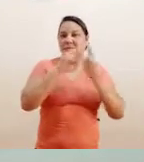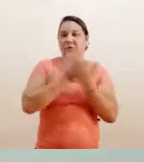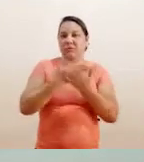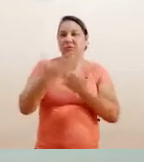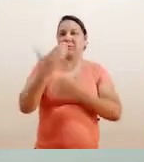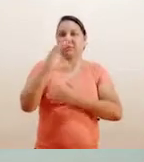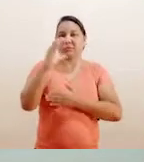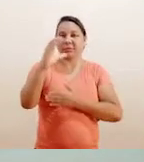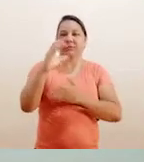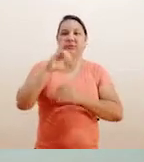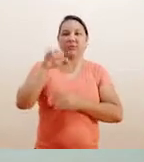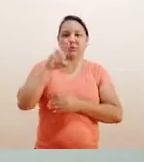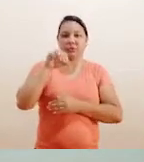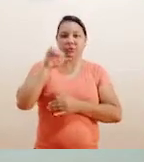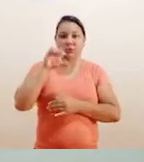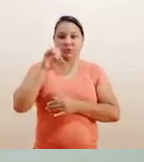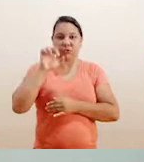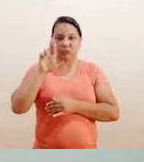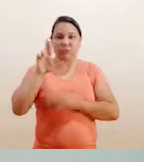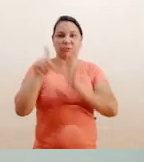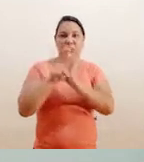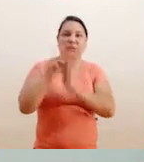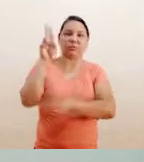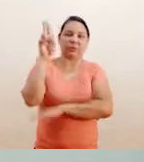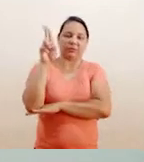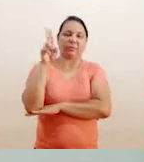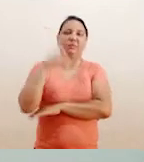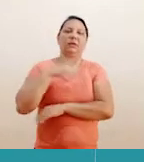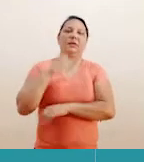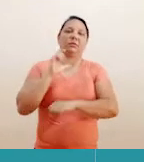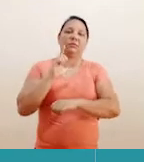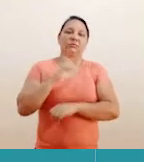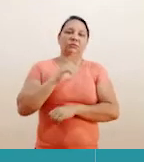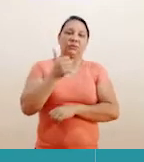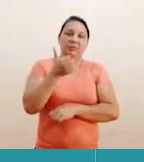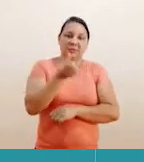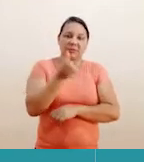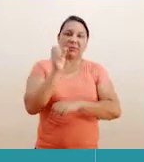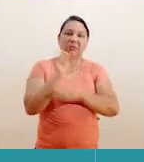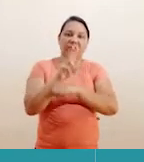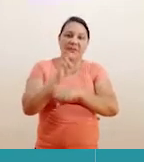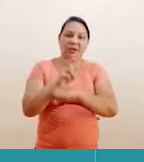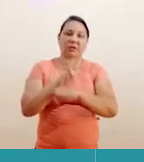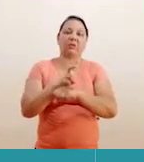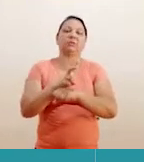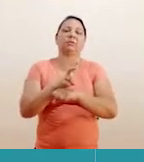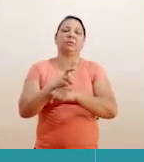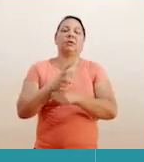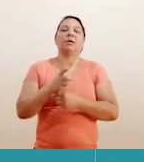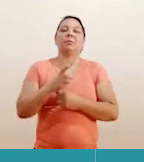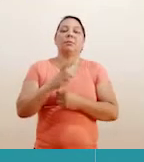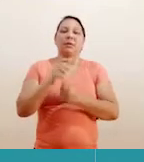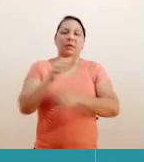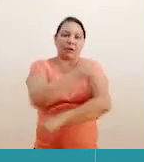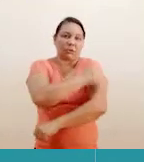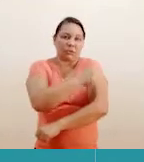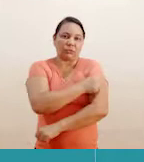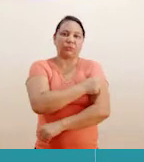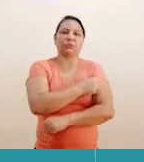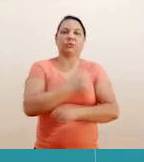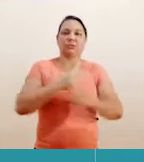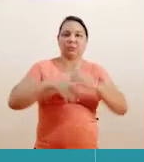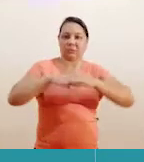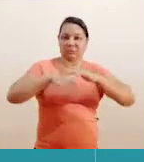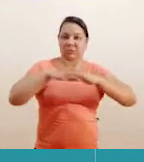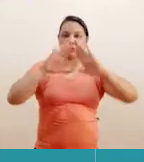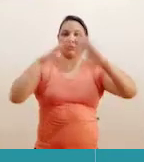da Unifap. Serão ofertadas 16 bolsas, direcionadas a estudantes do ensino médio de escolas públicas. O edital,